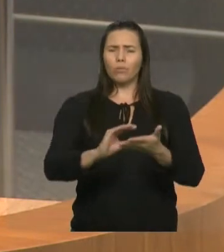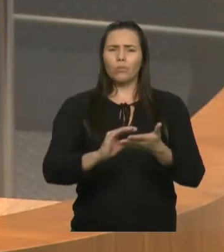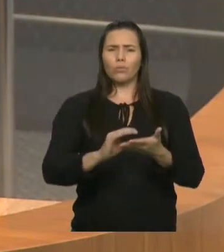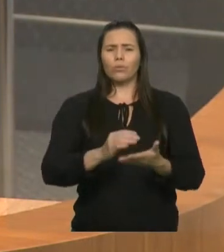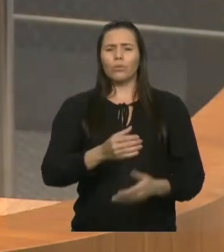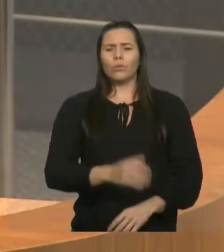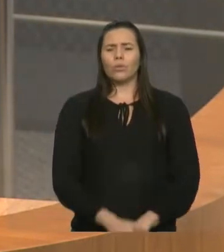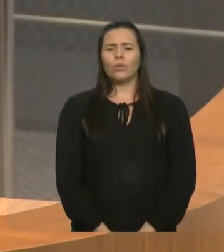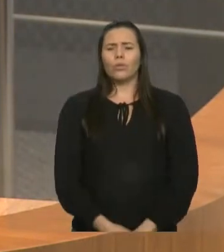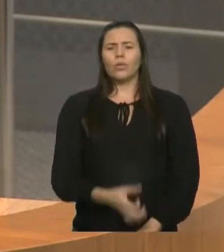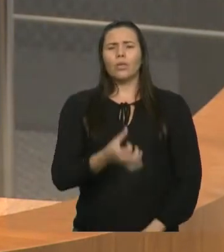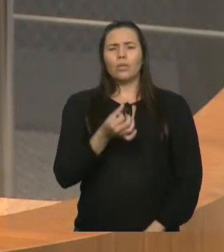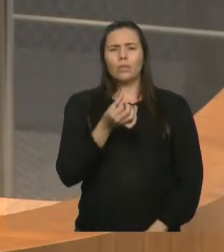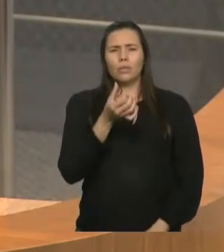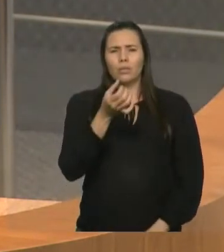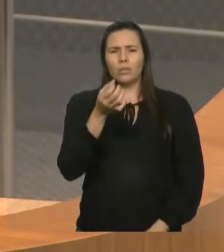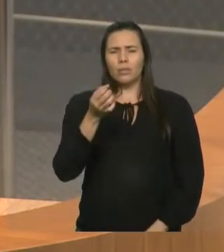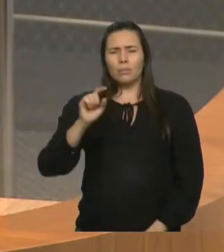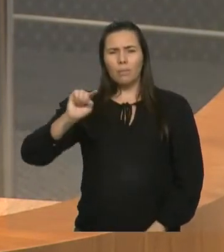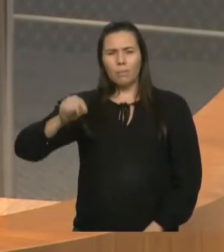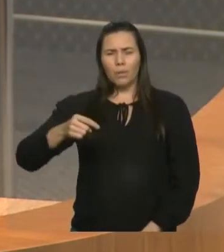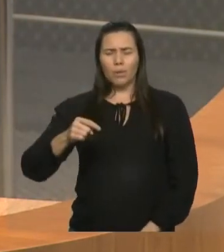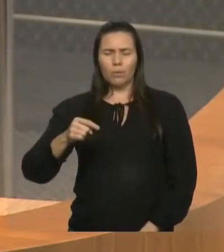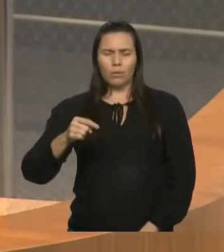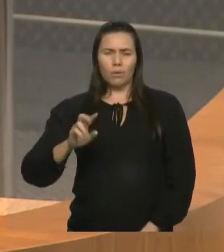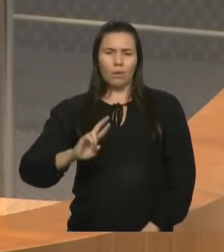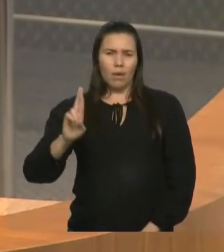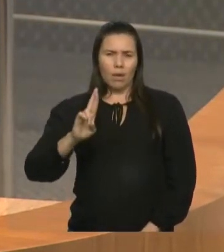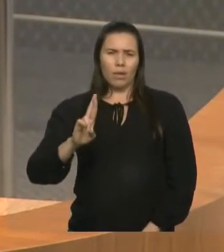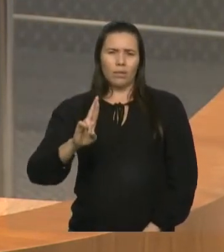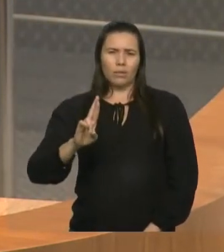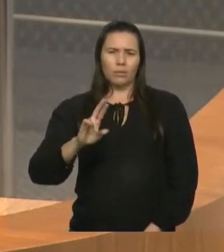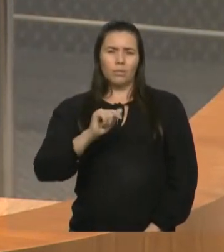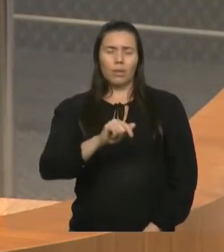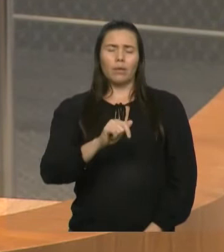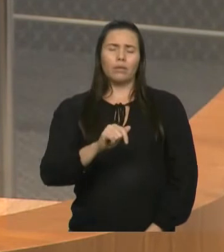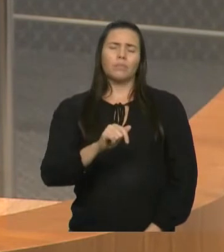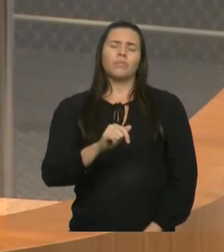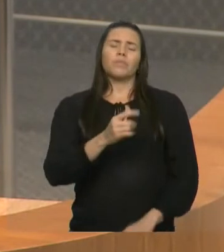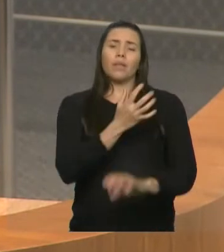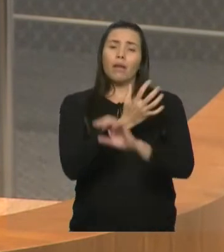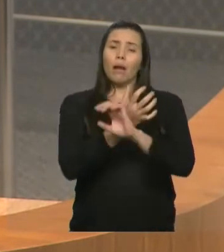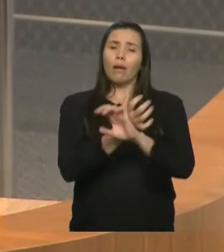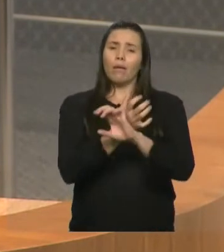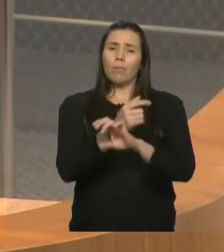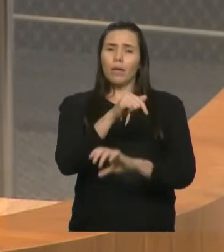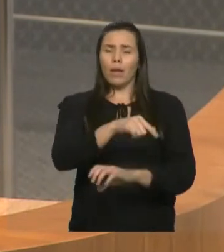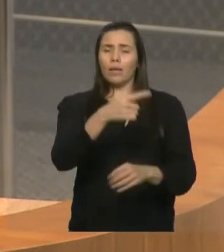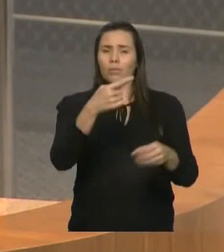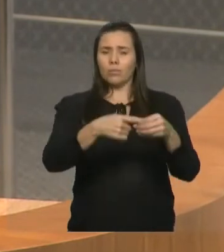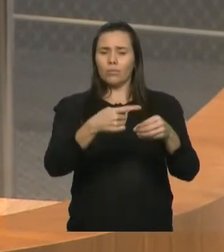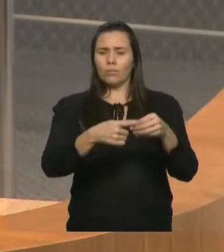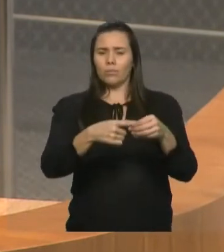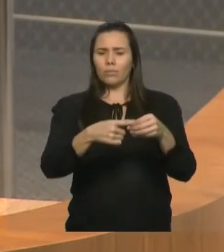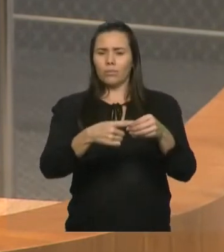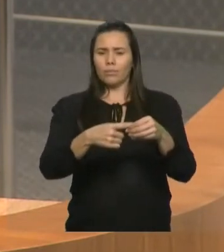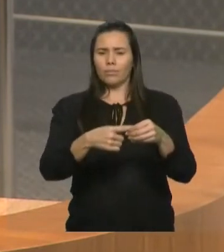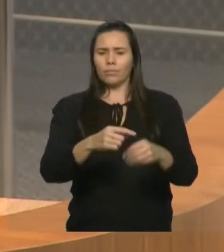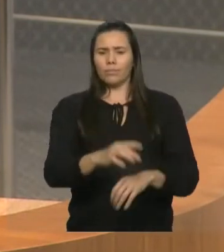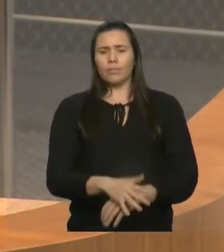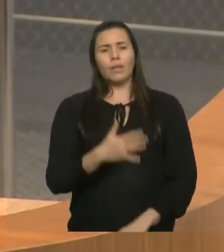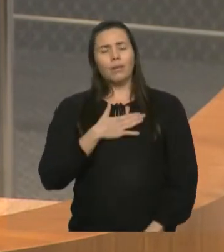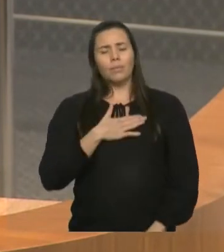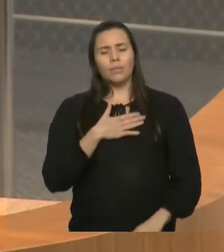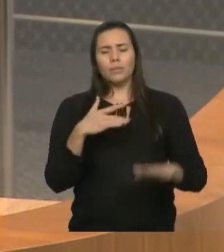mil. E eu observei a necessidade do abastecimento de água para a minha cidade.